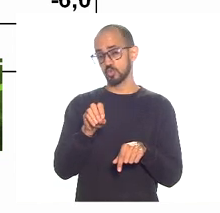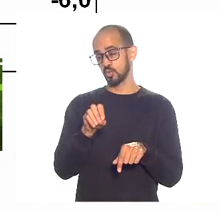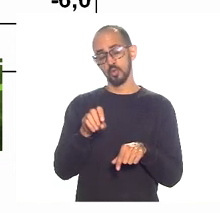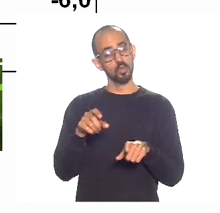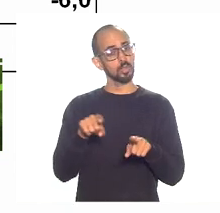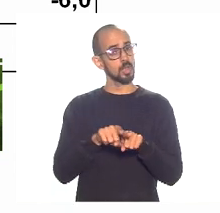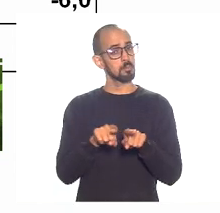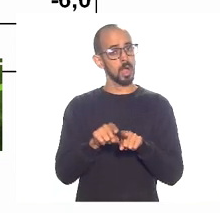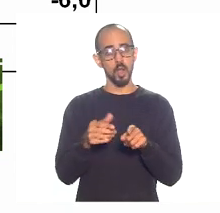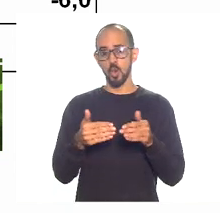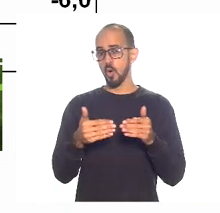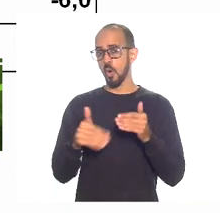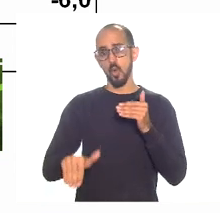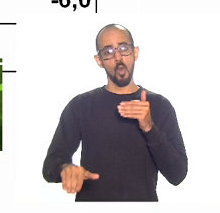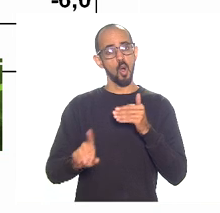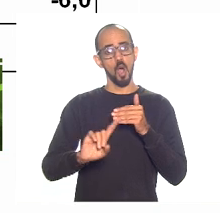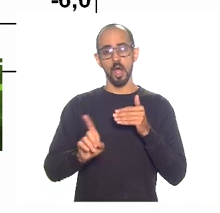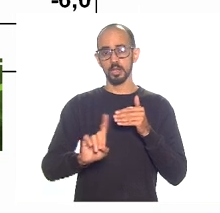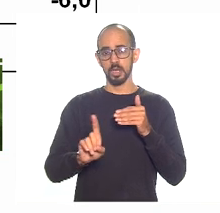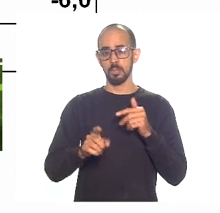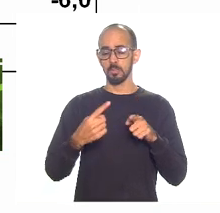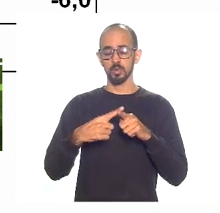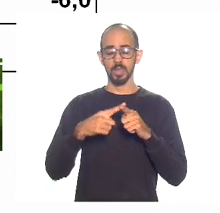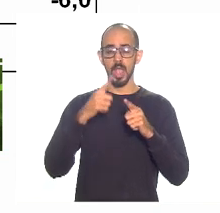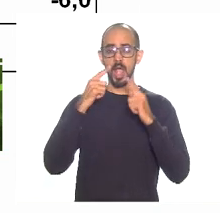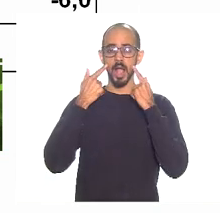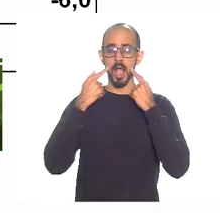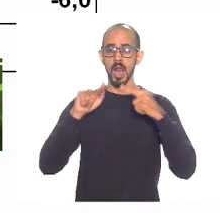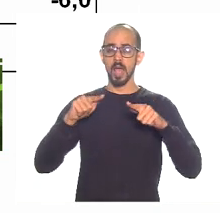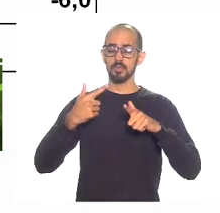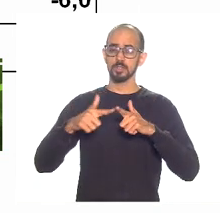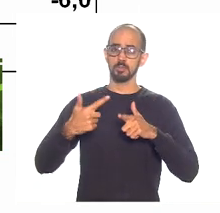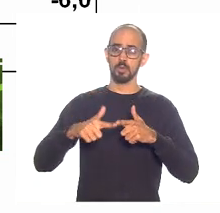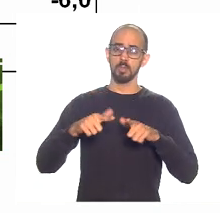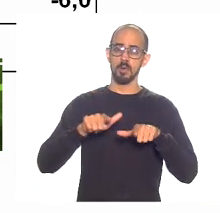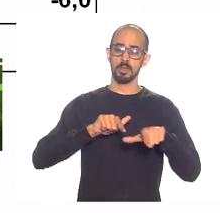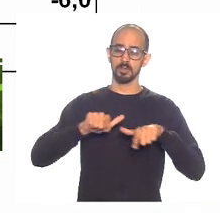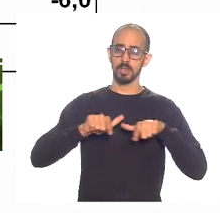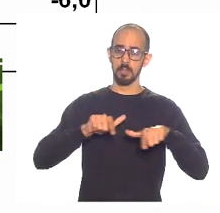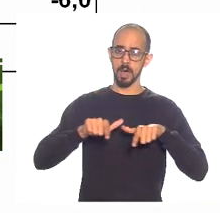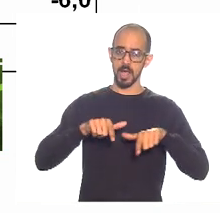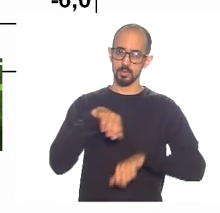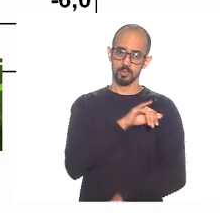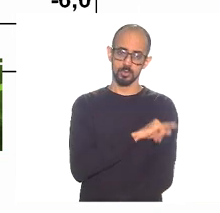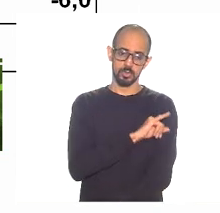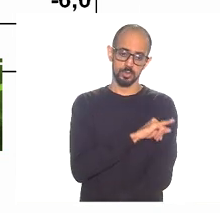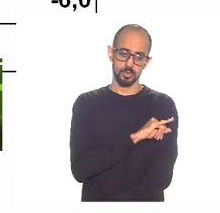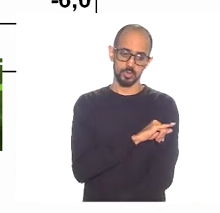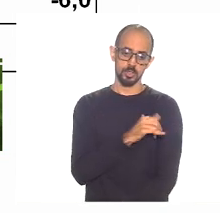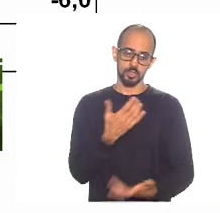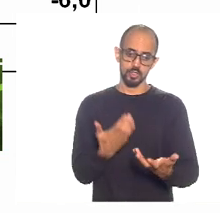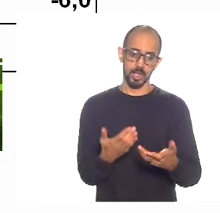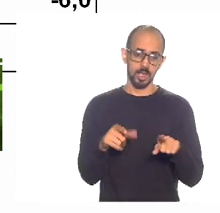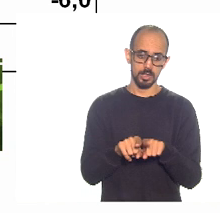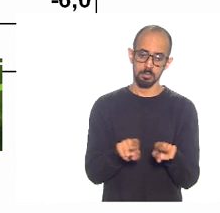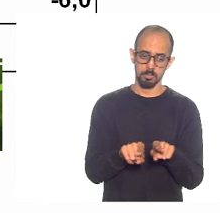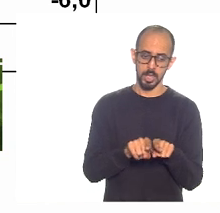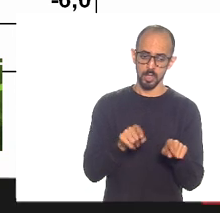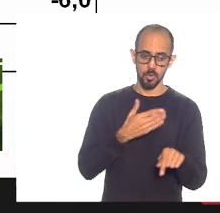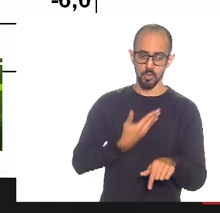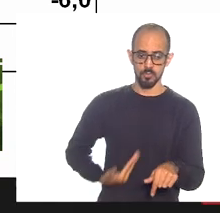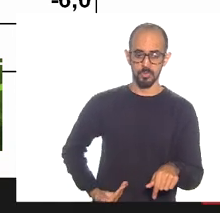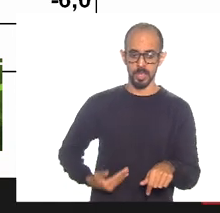eles. Mas a situação é gravíssima, a situação de emprego é gravíssima e a gente também quer que o governo federal esteja entendendo o caso